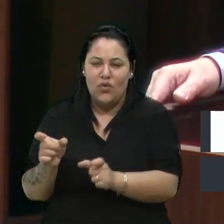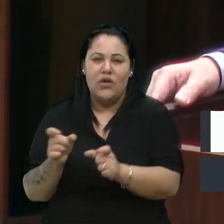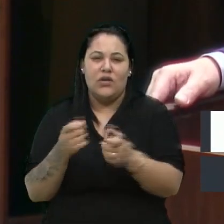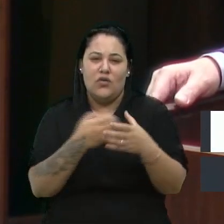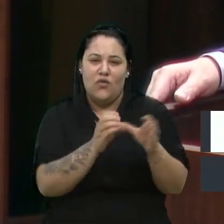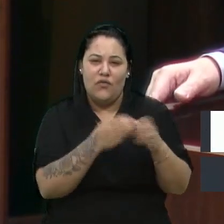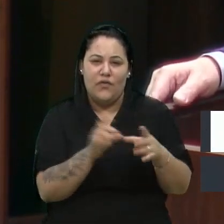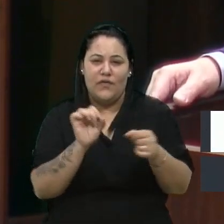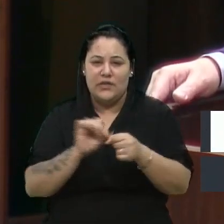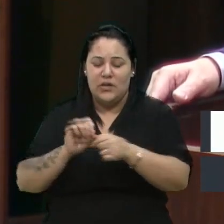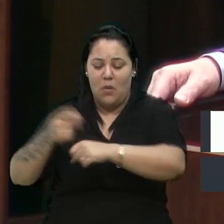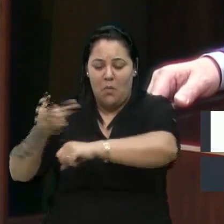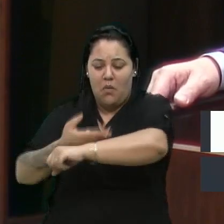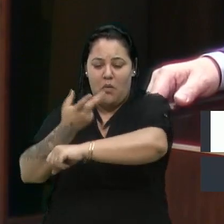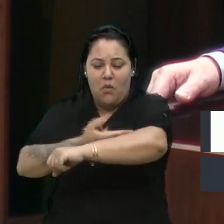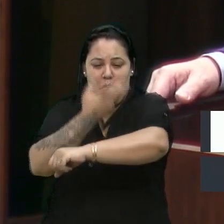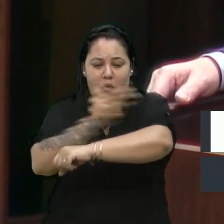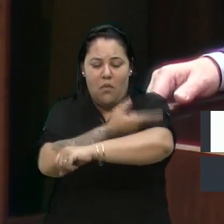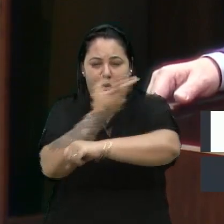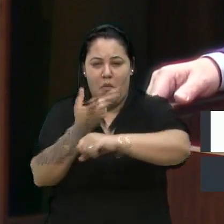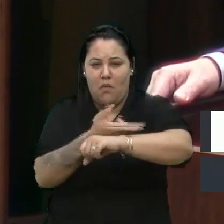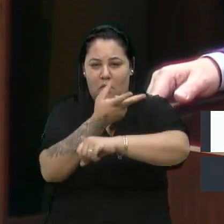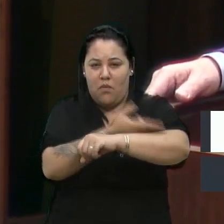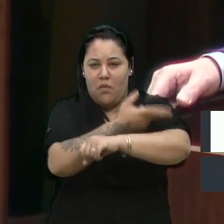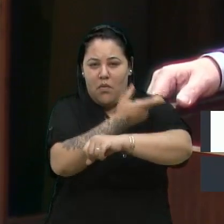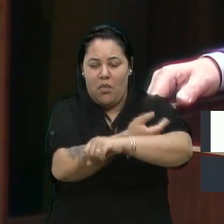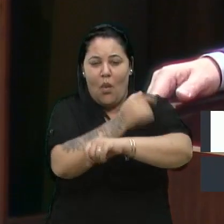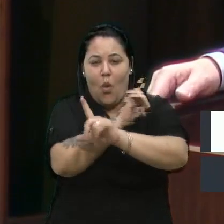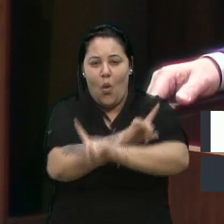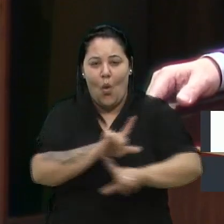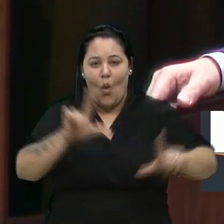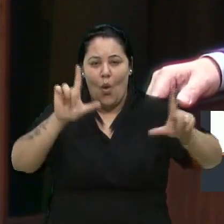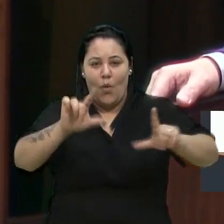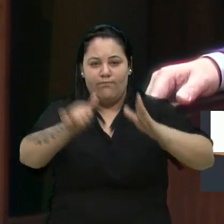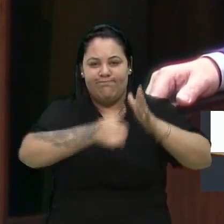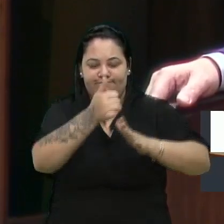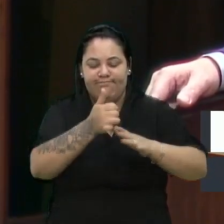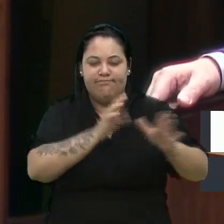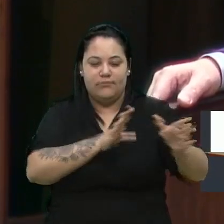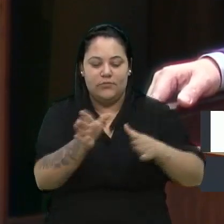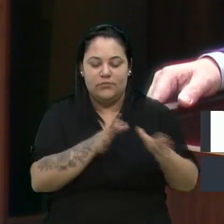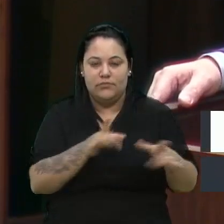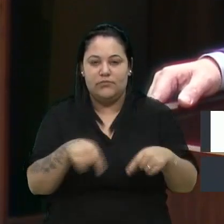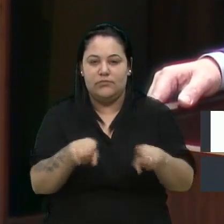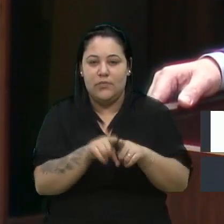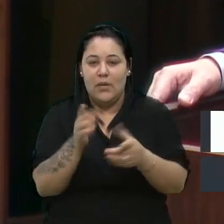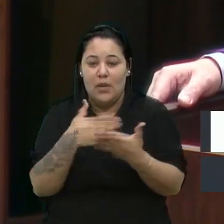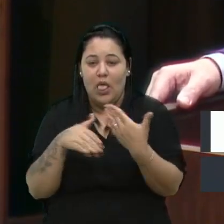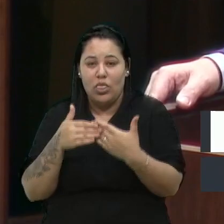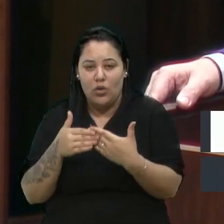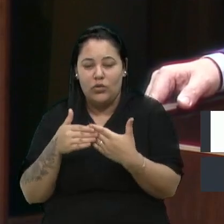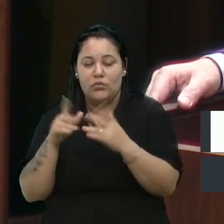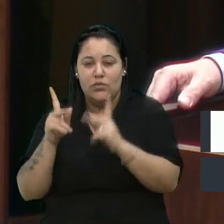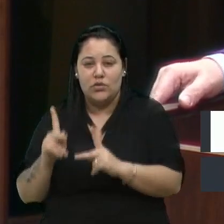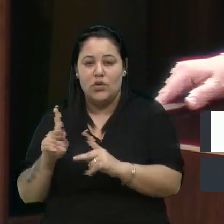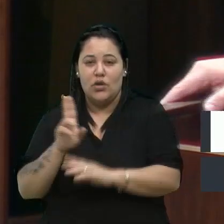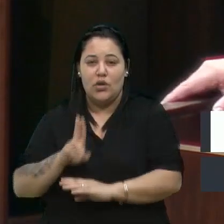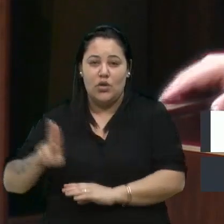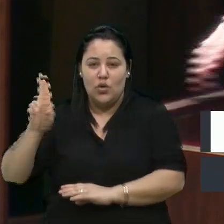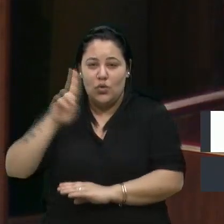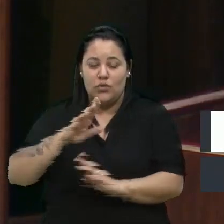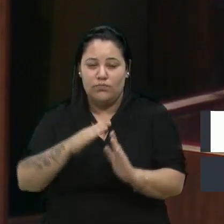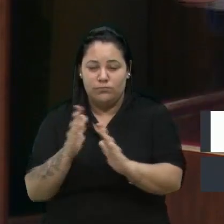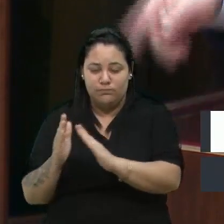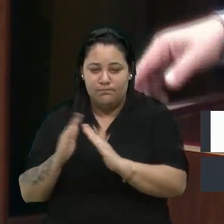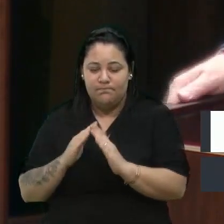a roçada naquela região ali, melhorando o acesso para todos aqueles moradores.